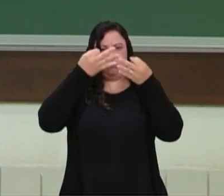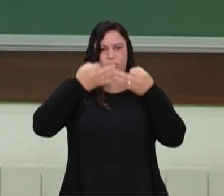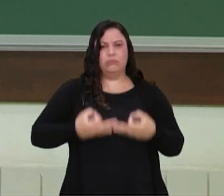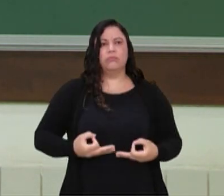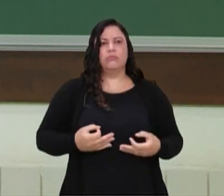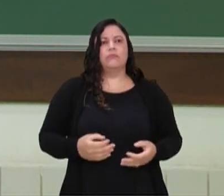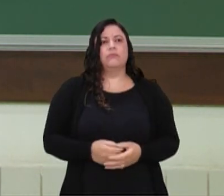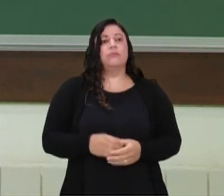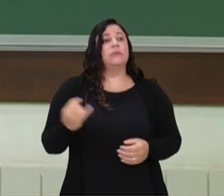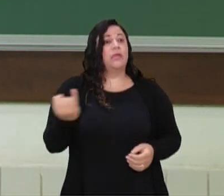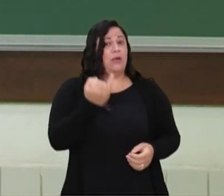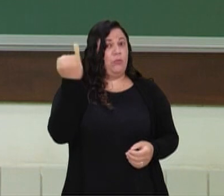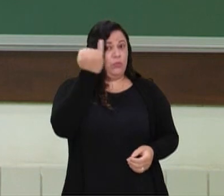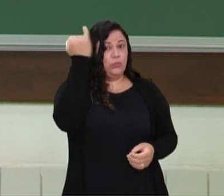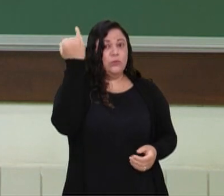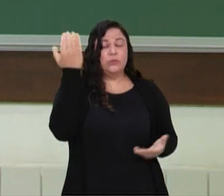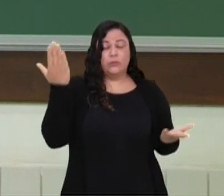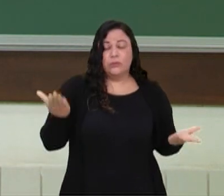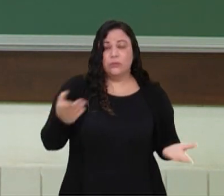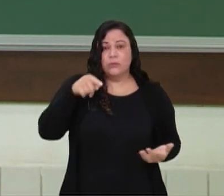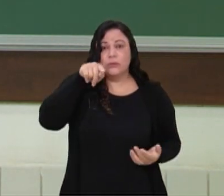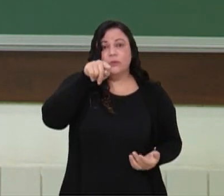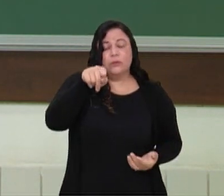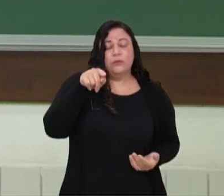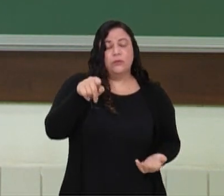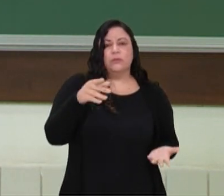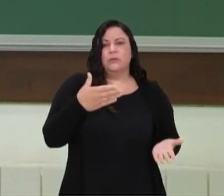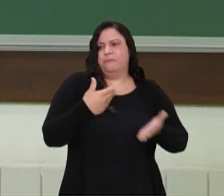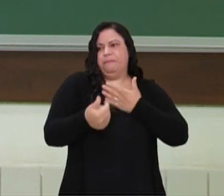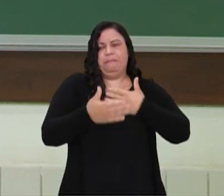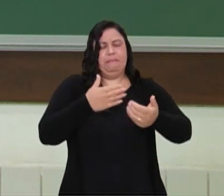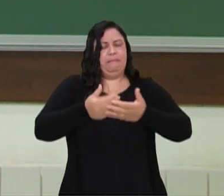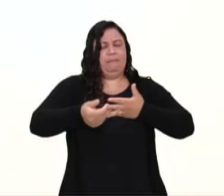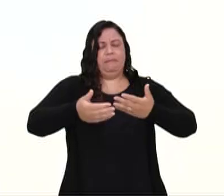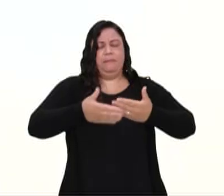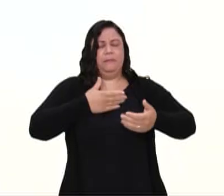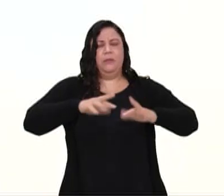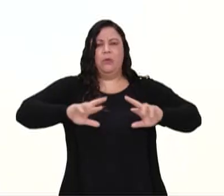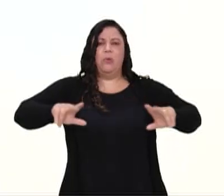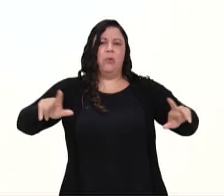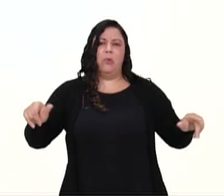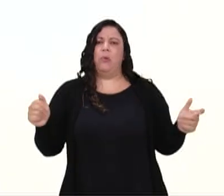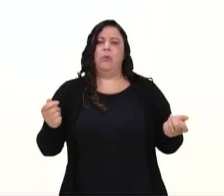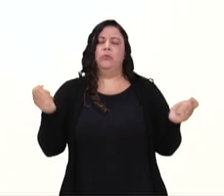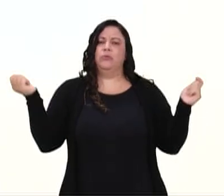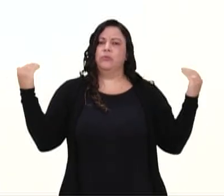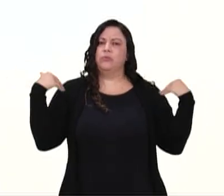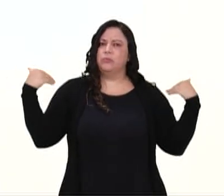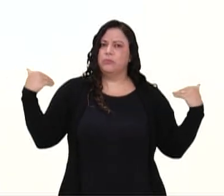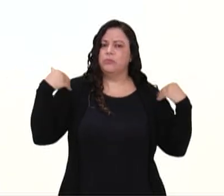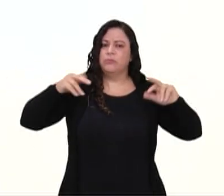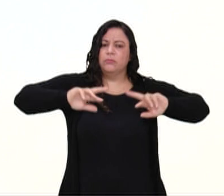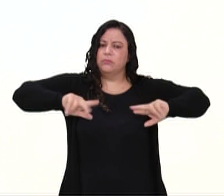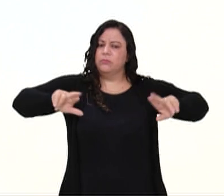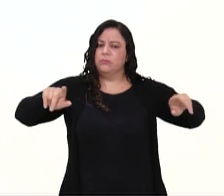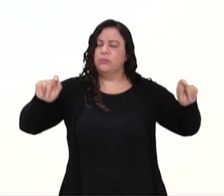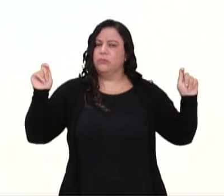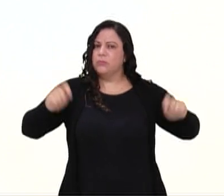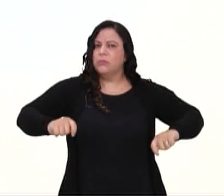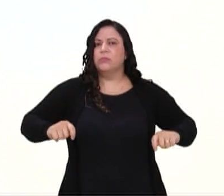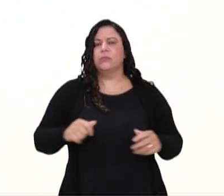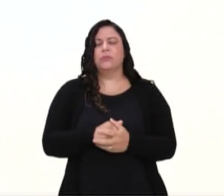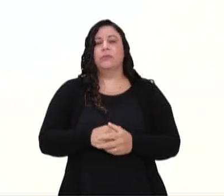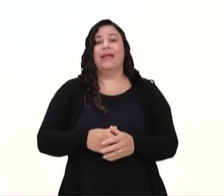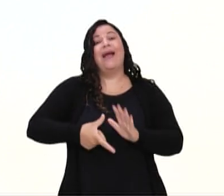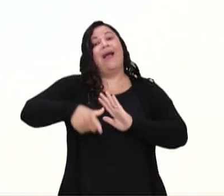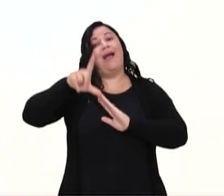ter a consciência de você, em qualquer outro trabalho que você for fazer de atividade física, você procurar fazer uma